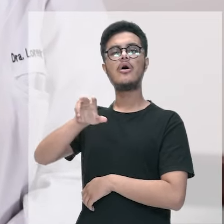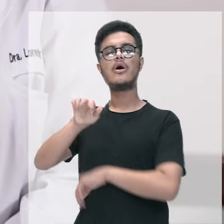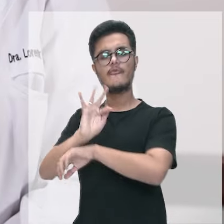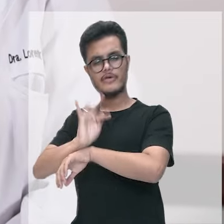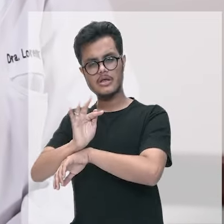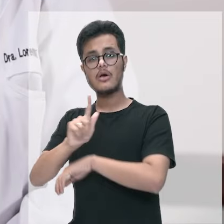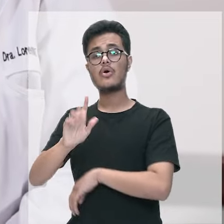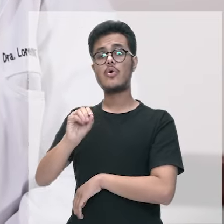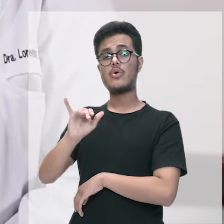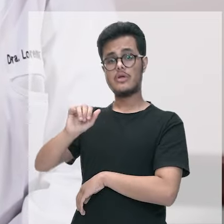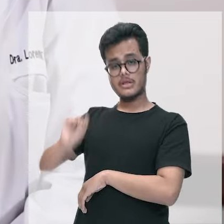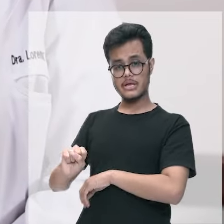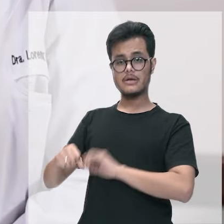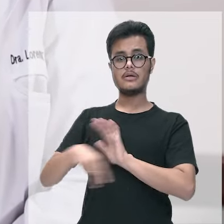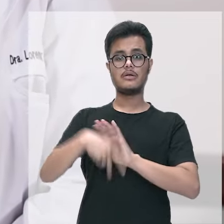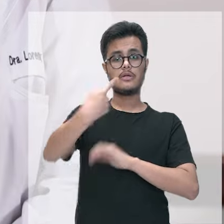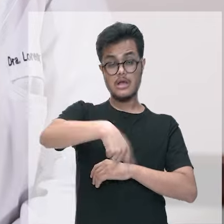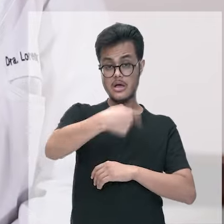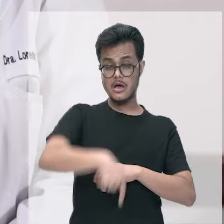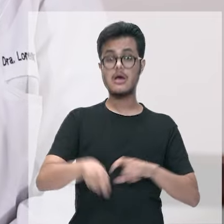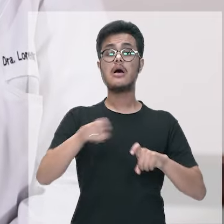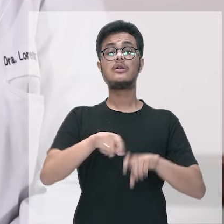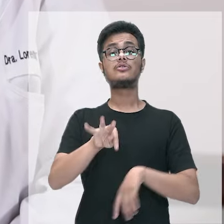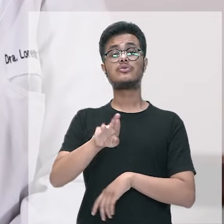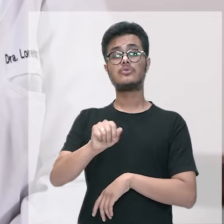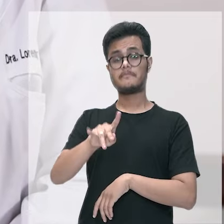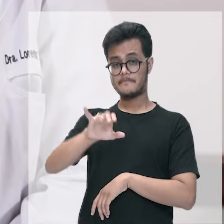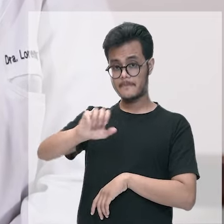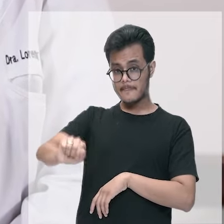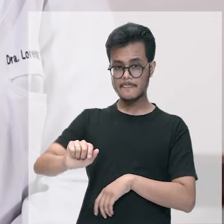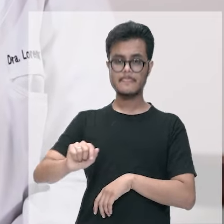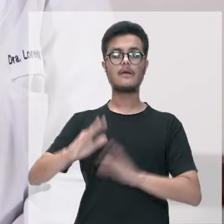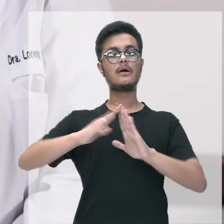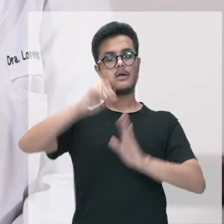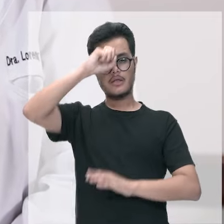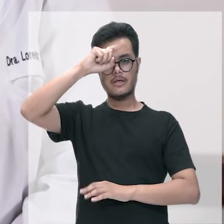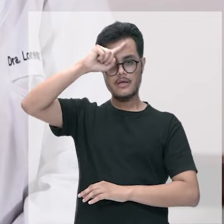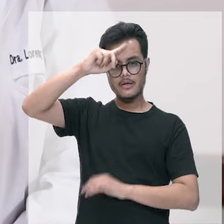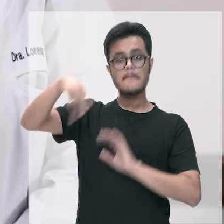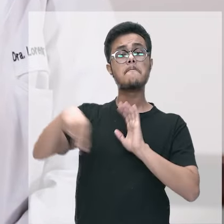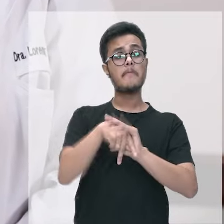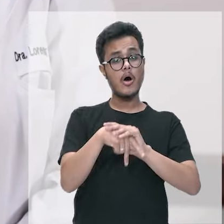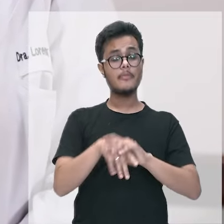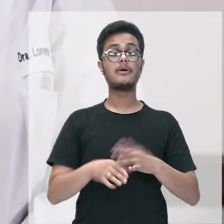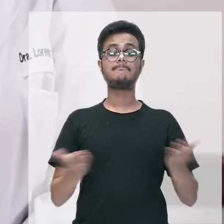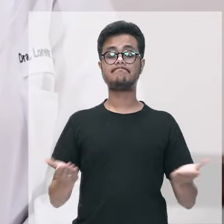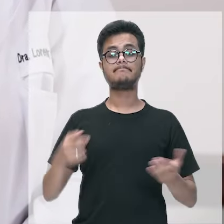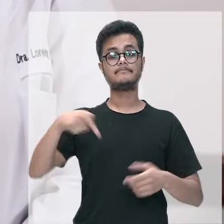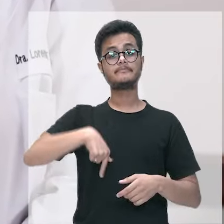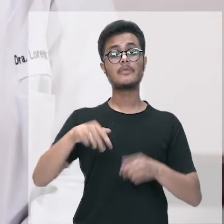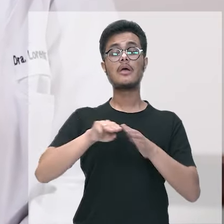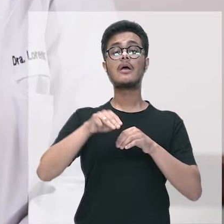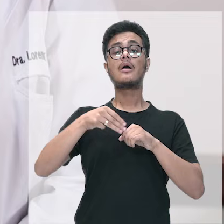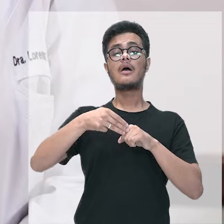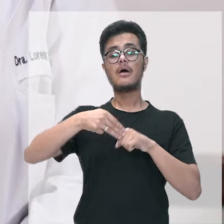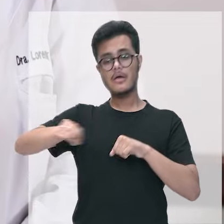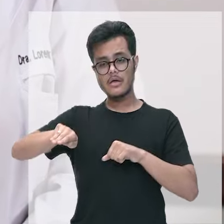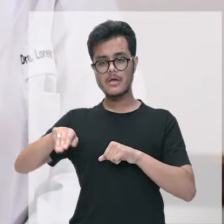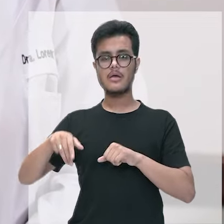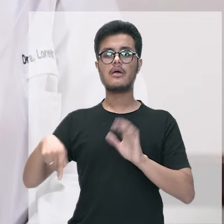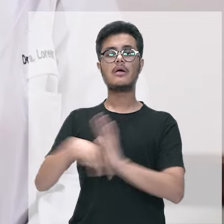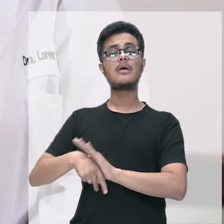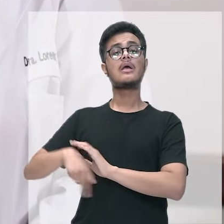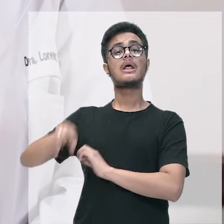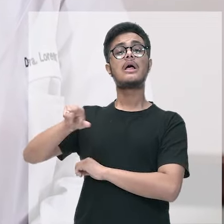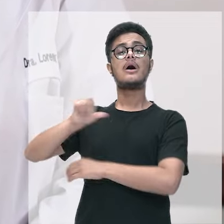infectologia aqui na nossa Fundação de Medicina Tropical doutor Heitor Vieira Dourado e tenho mestrado pela Universidade do